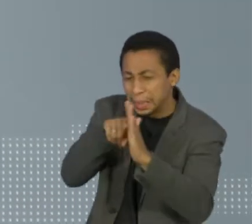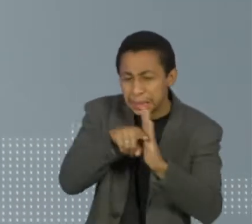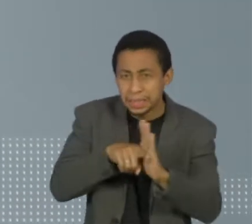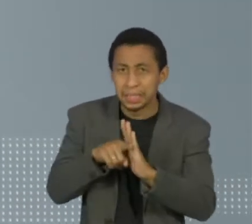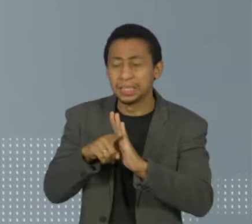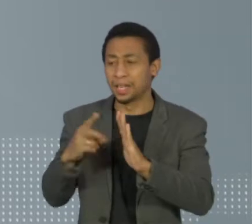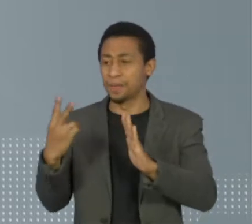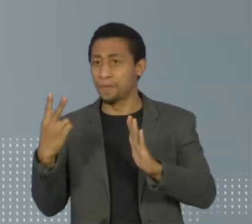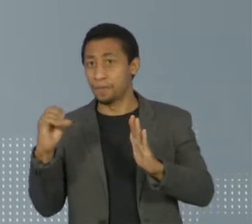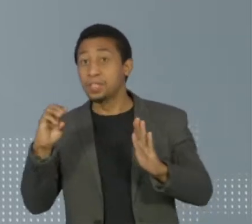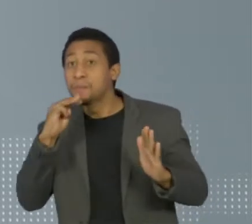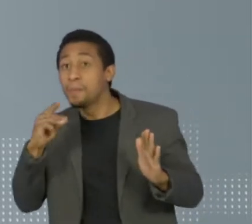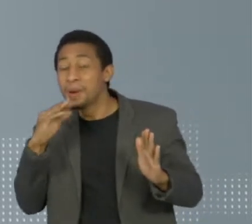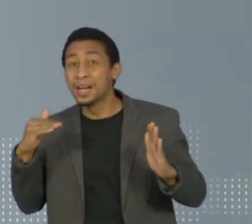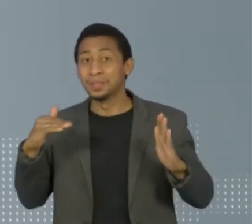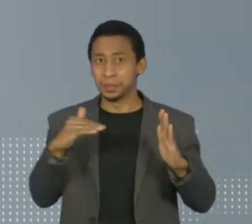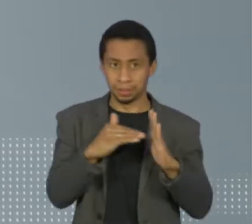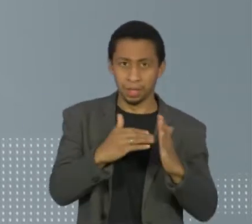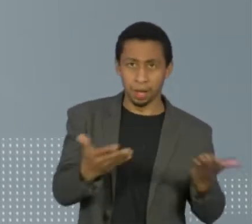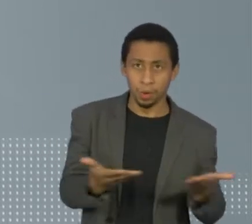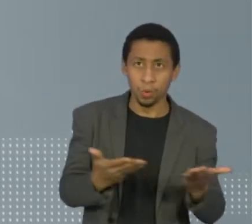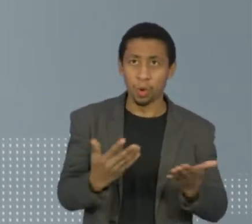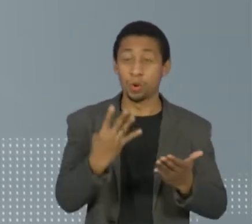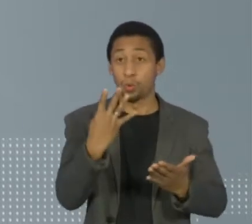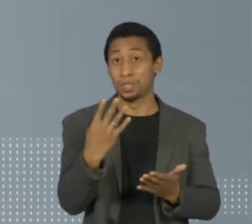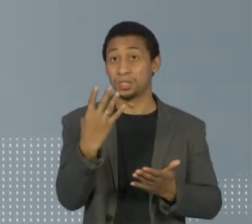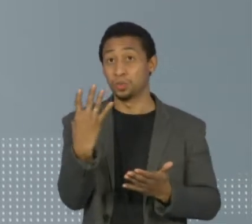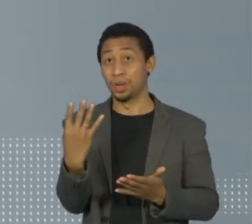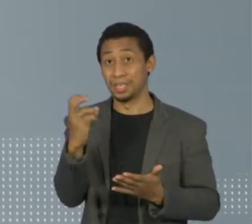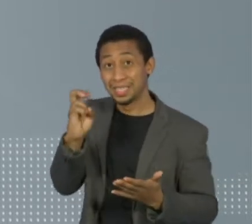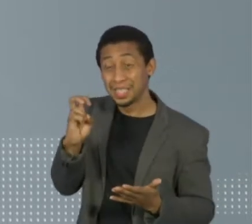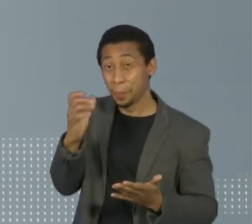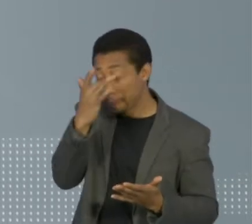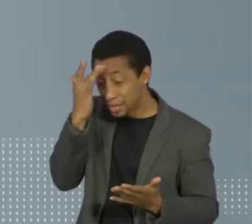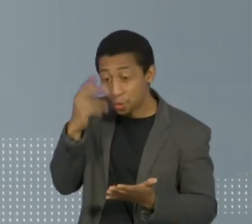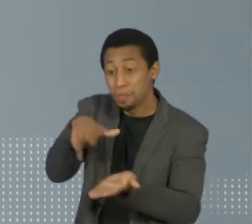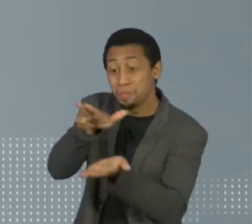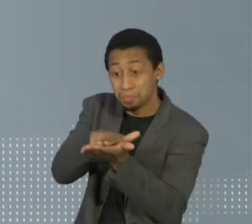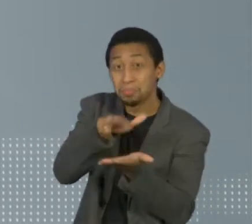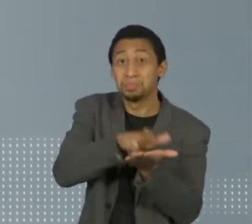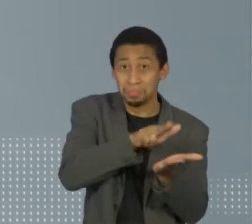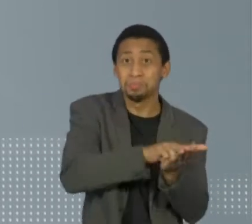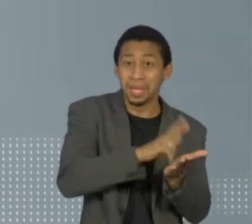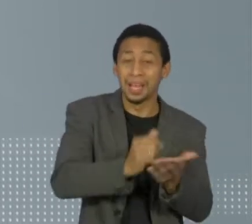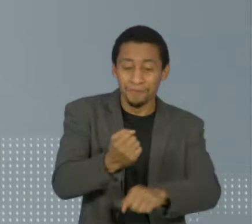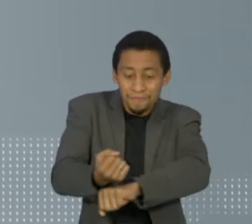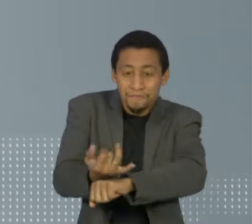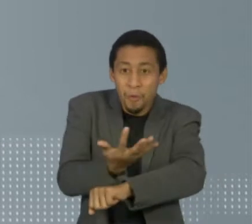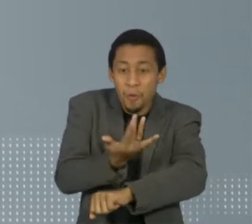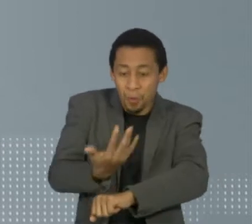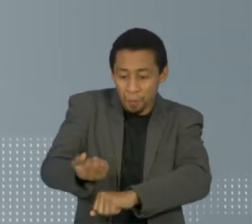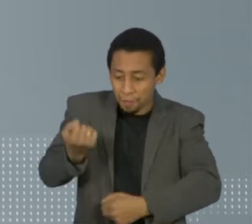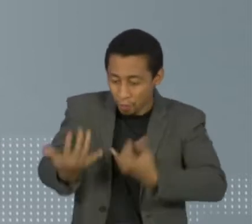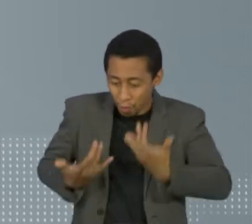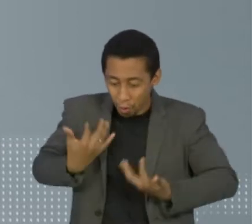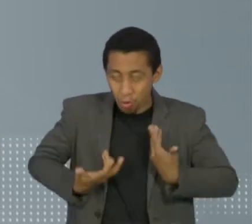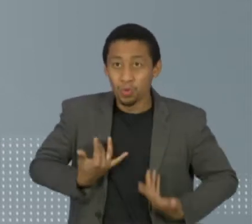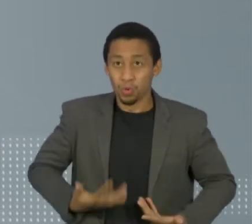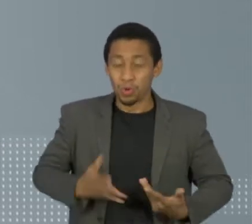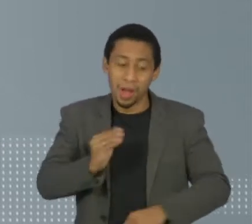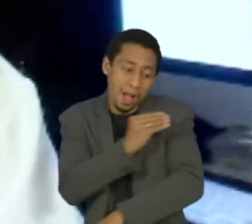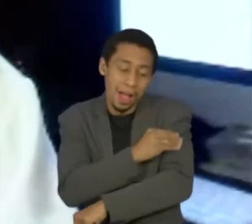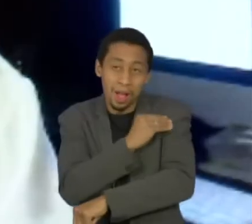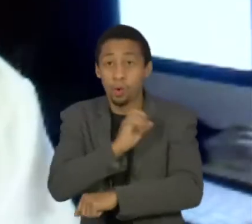março, 445 pessoas de 19 estados foram internadas com queimaduras relacionadas ao produto na forma gel